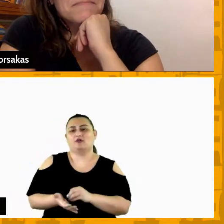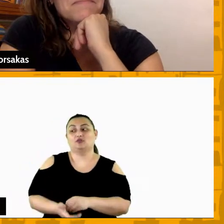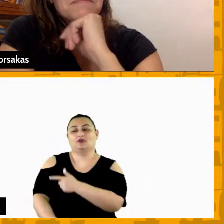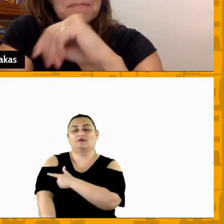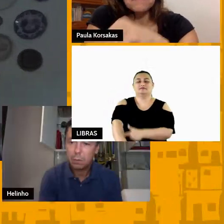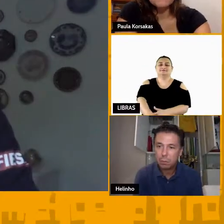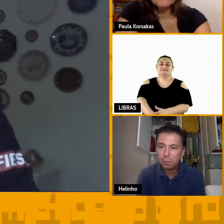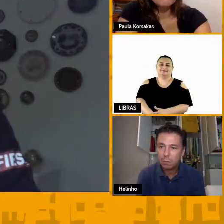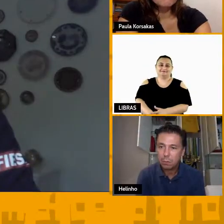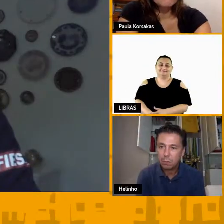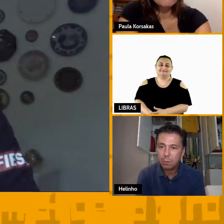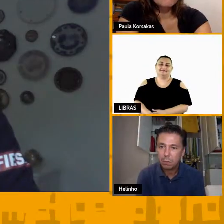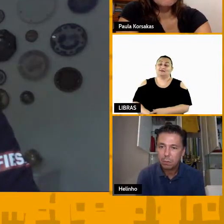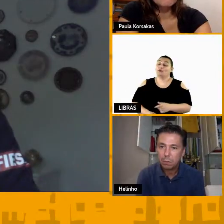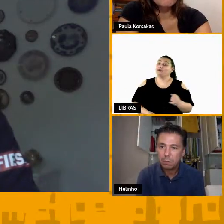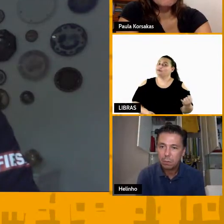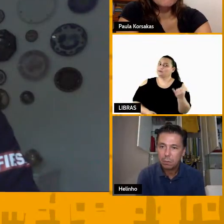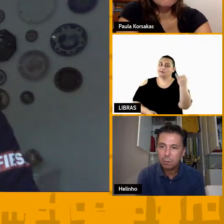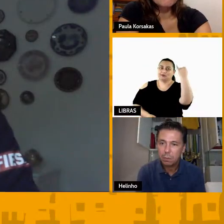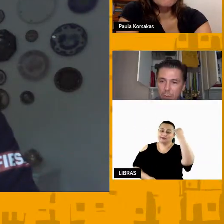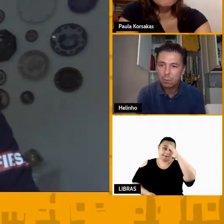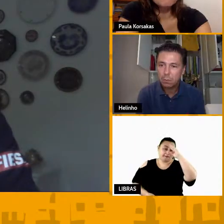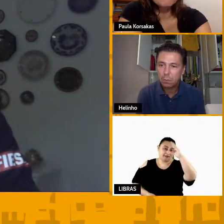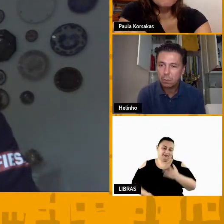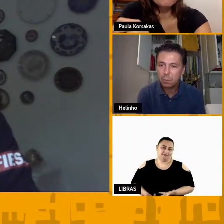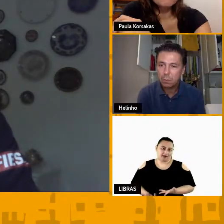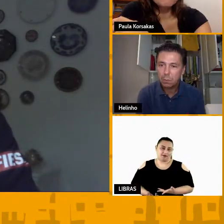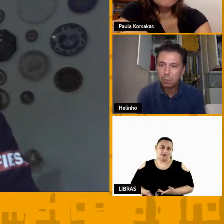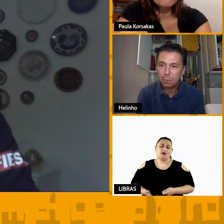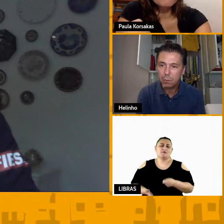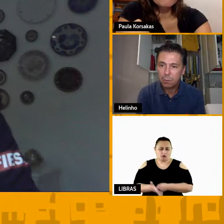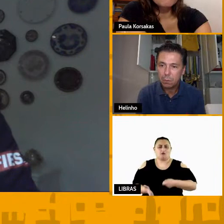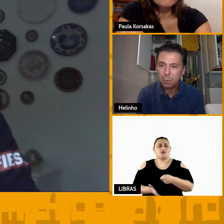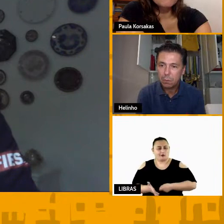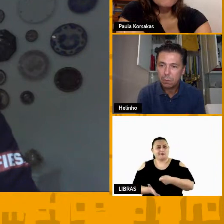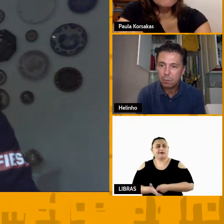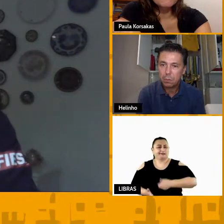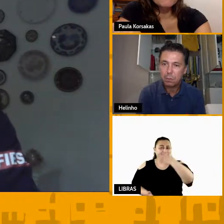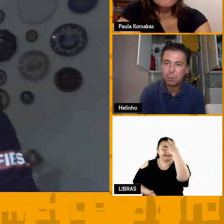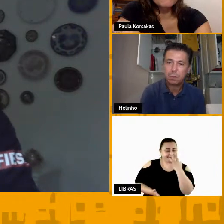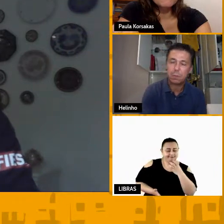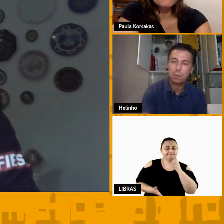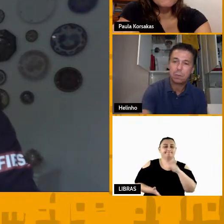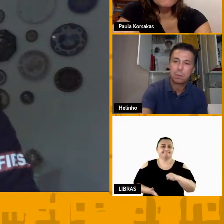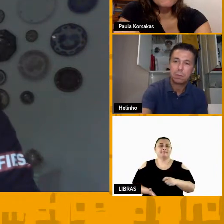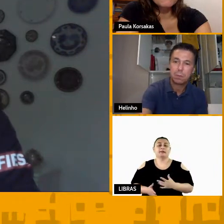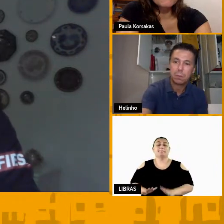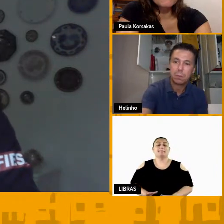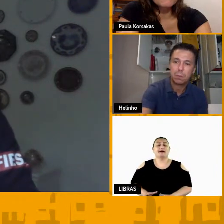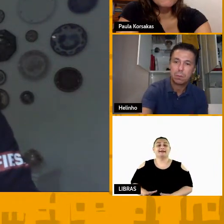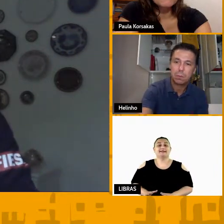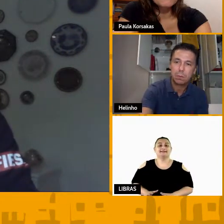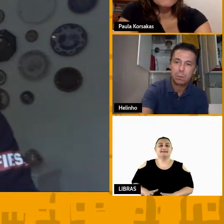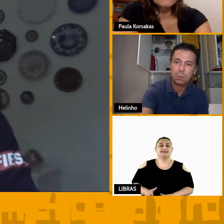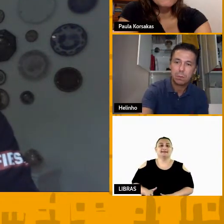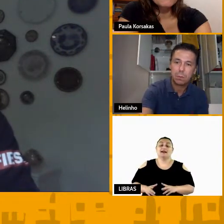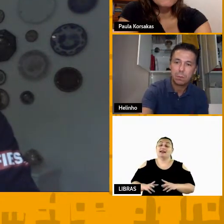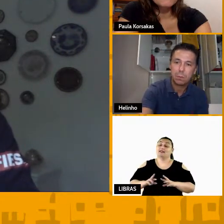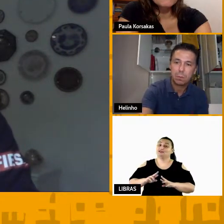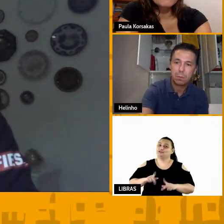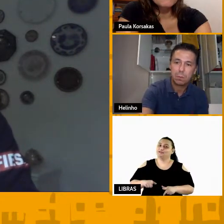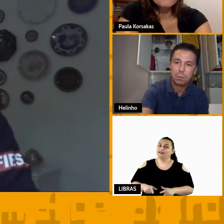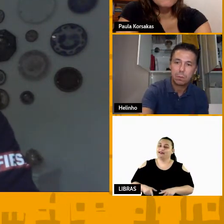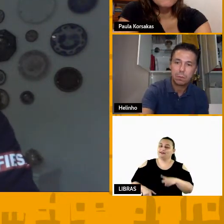eu acho que isso é fundamental a cobrança ela é dura às vezes mas no âmbito que ela não cruza o lado